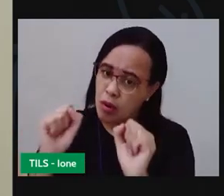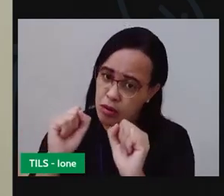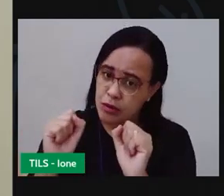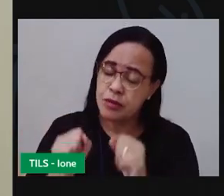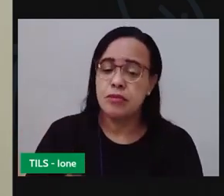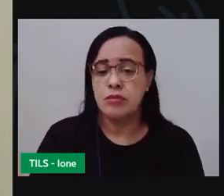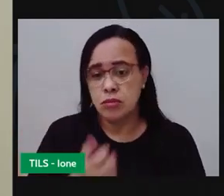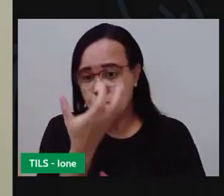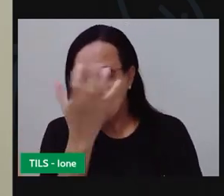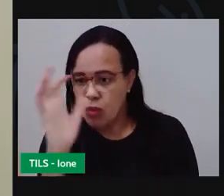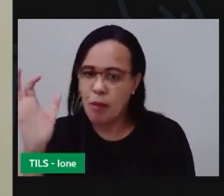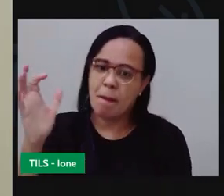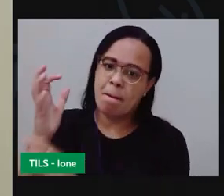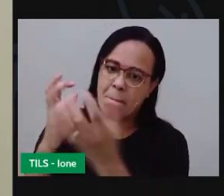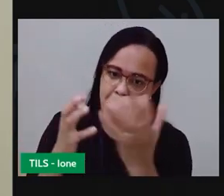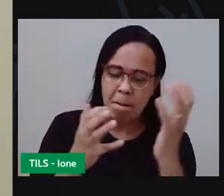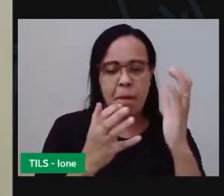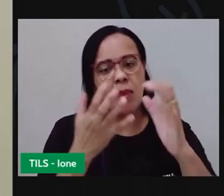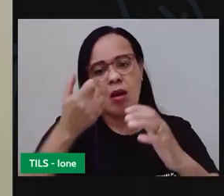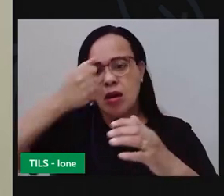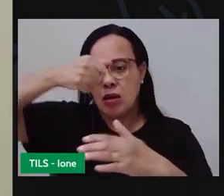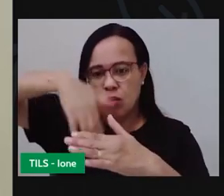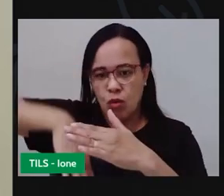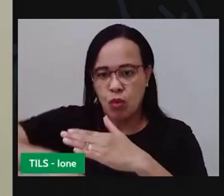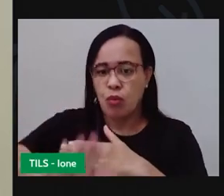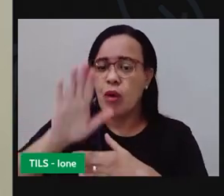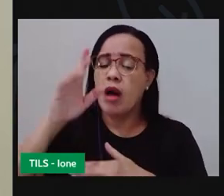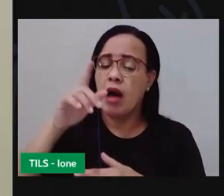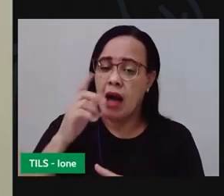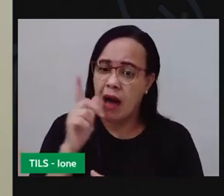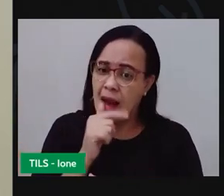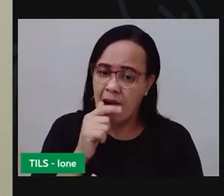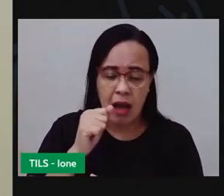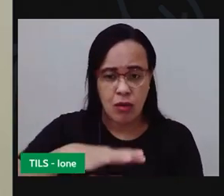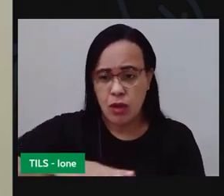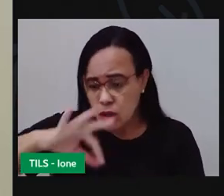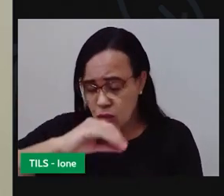O papel, criança, leva, em média,